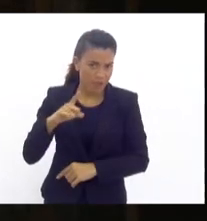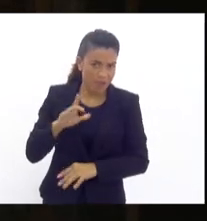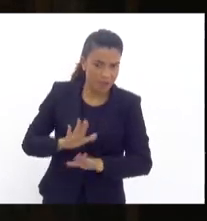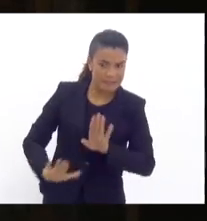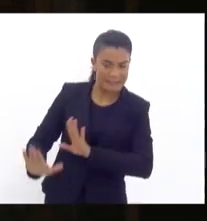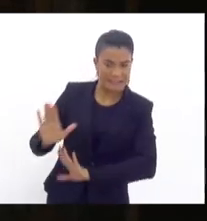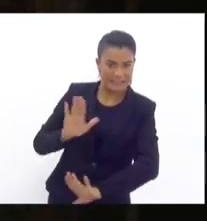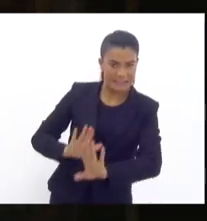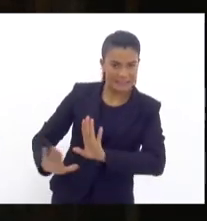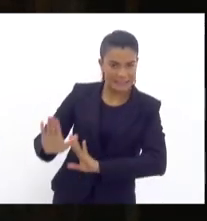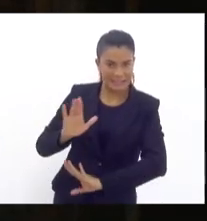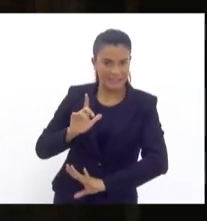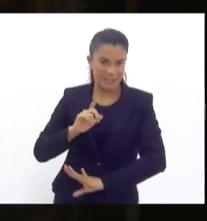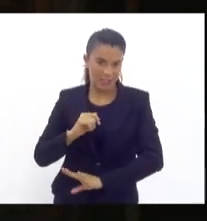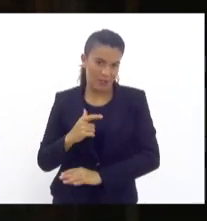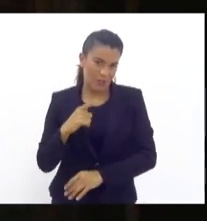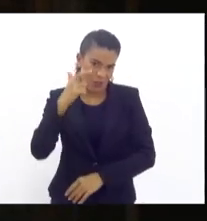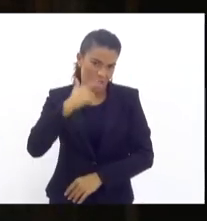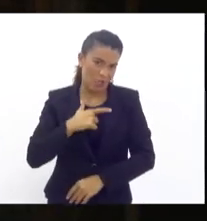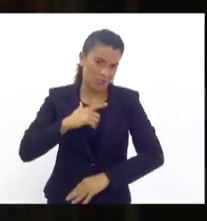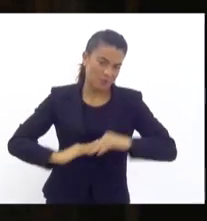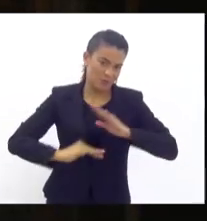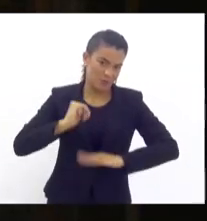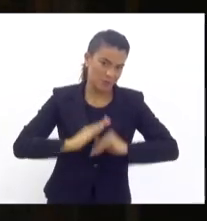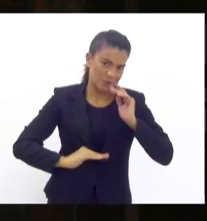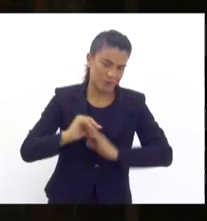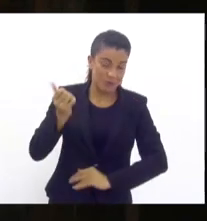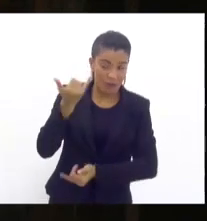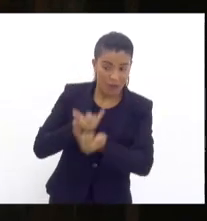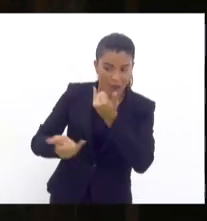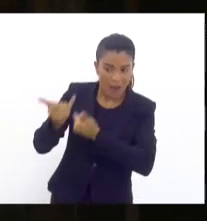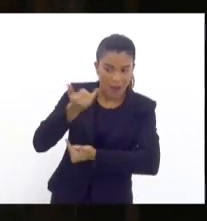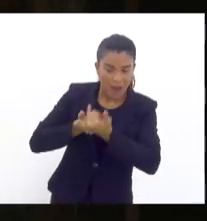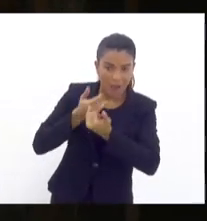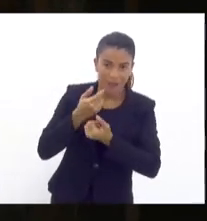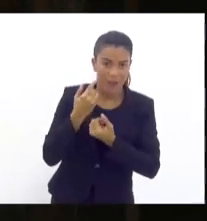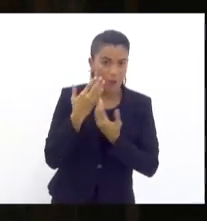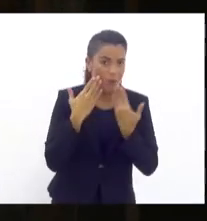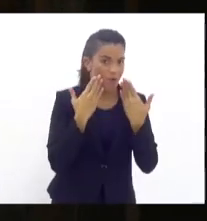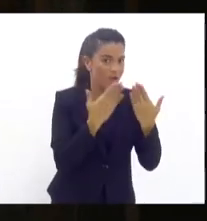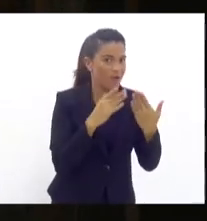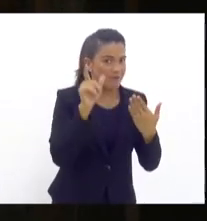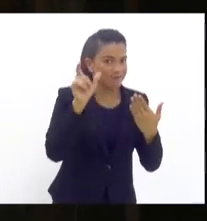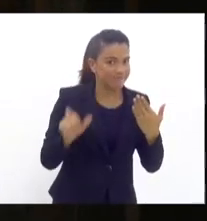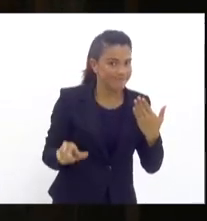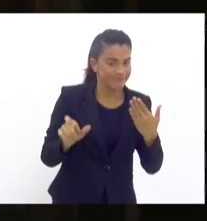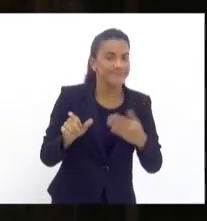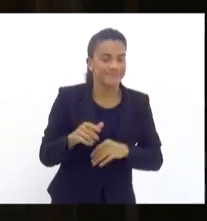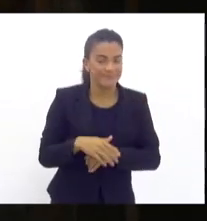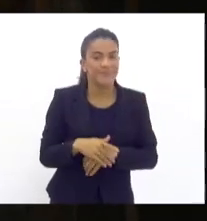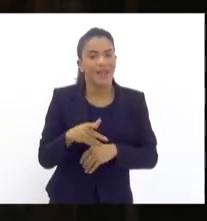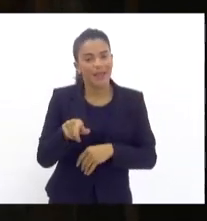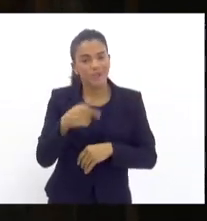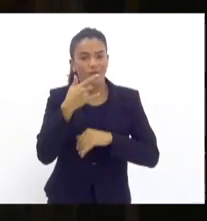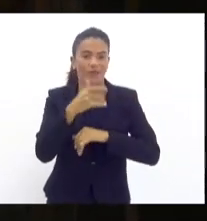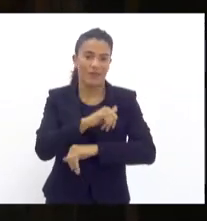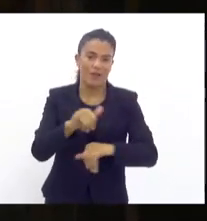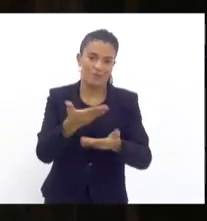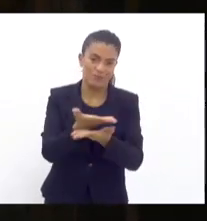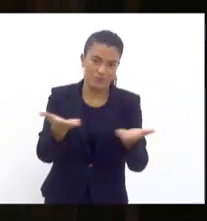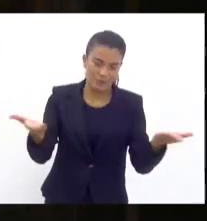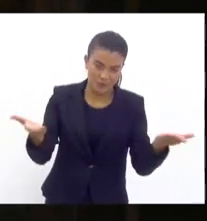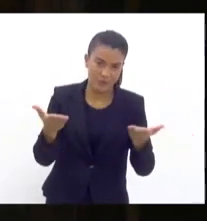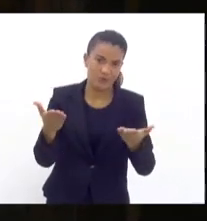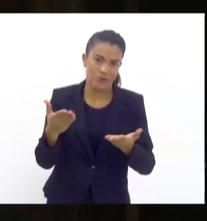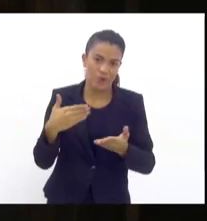Mas nós temos a condição, o profissionalismo de ouvir essas pessoas e não expô-las. E não expô-las. E é isso que eu vim dizer para os senhores, como